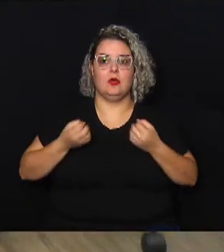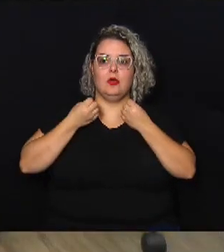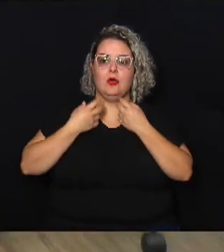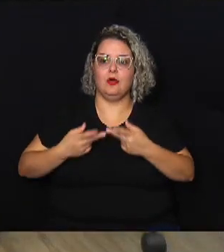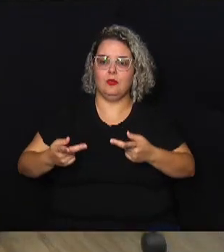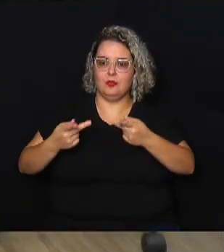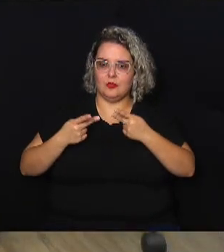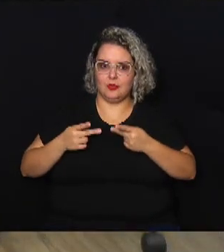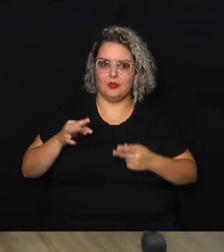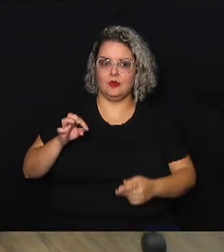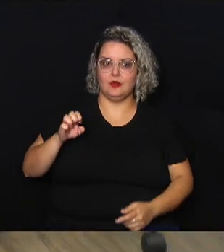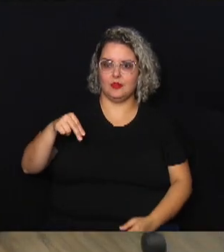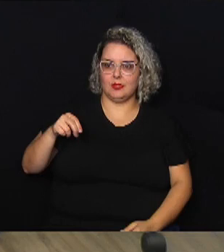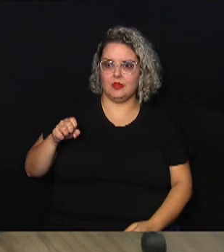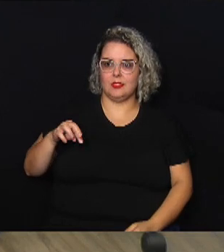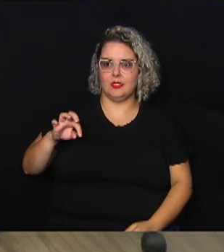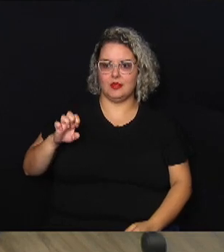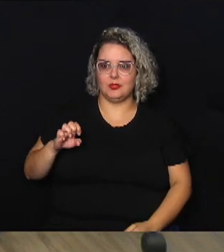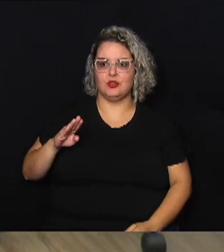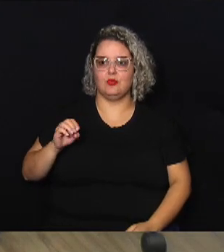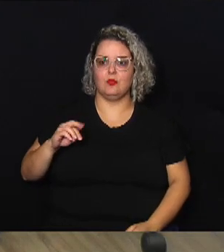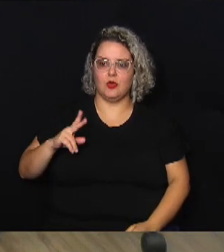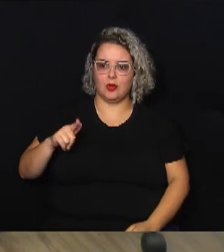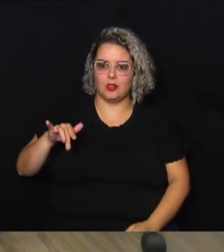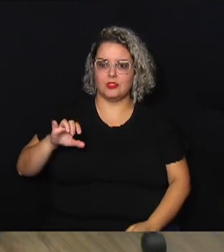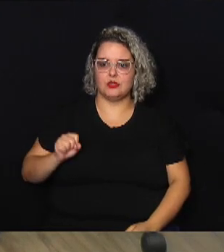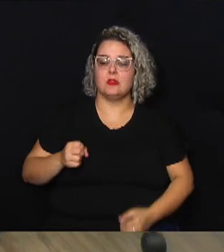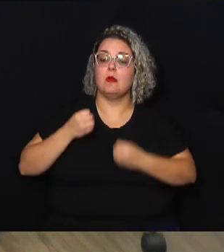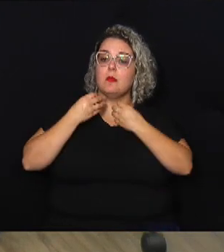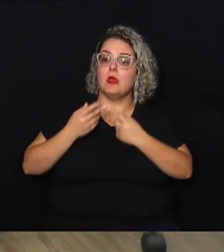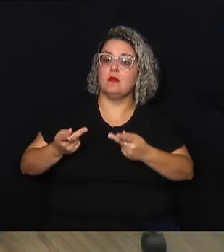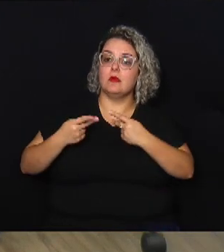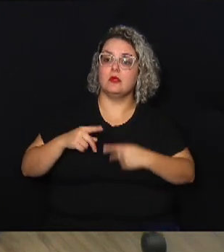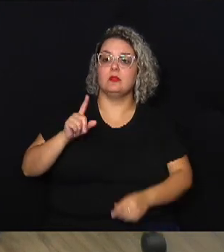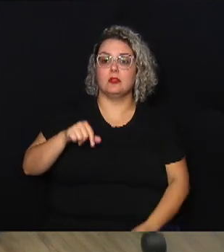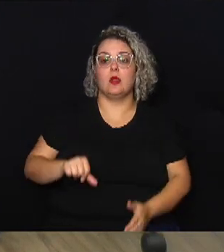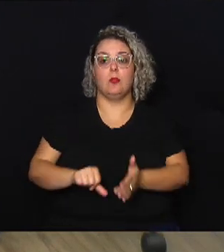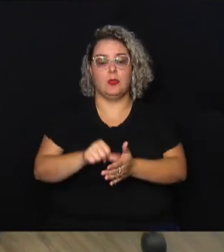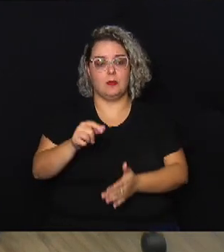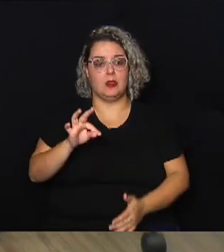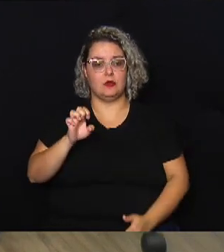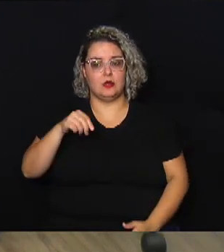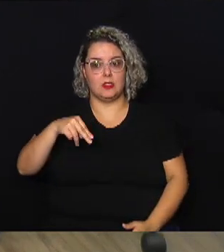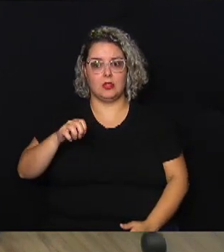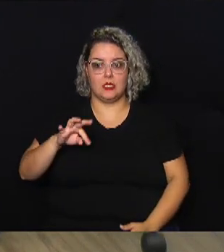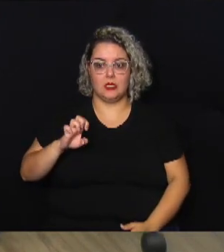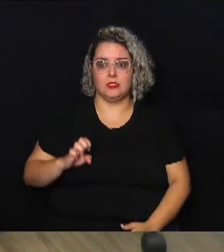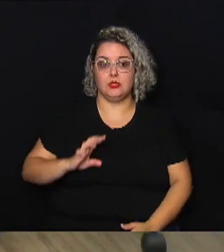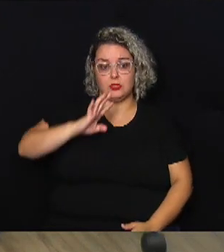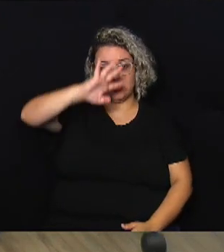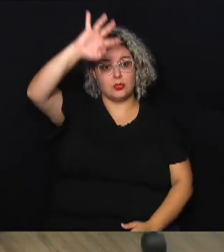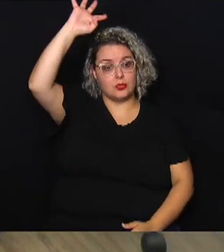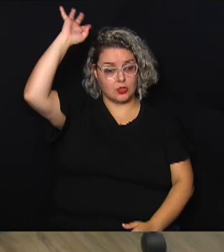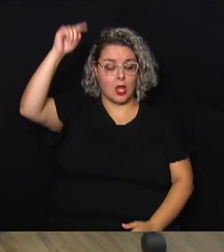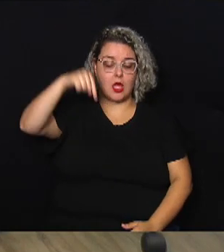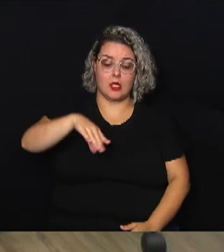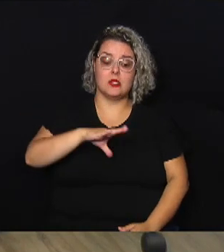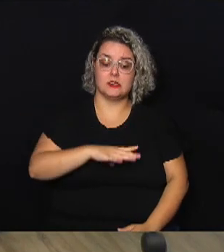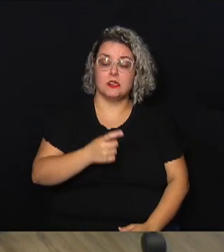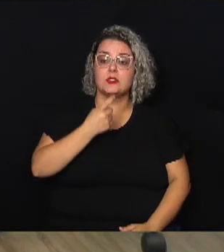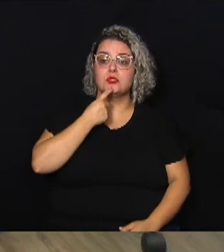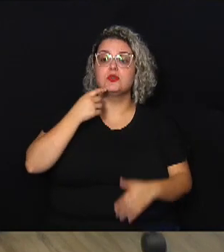ao Tenente Borges. Seja bem-vindo. Ele que é o primeiro tenente do Corpo de Bombeiros aqui de Campinas.